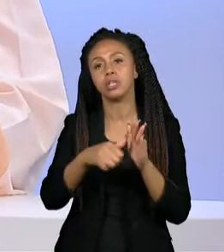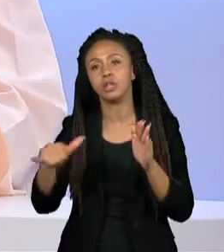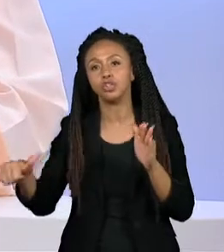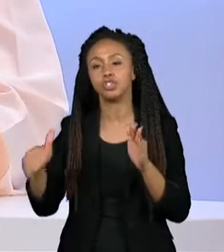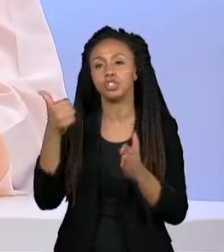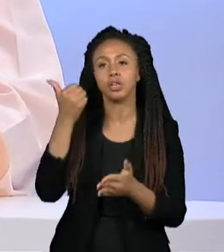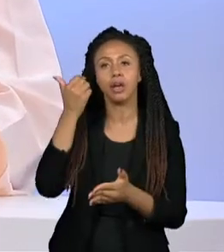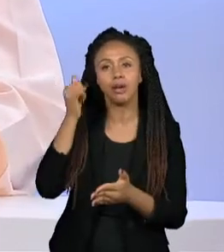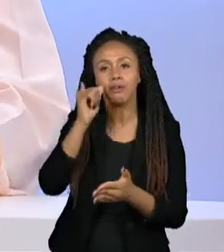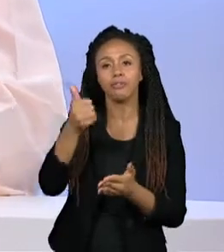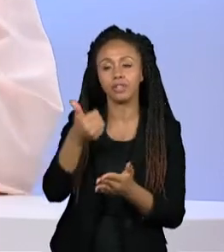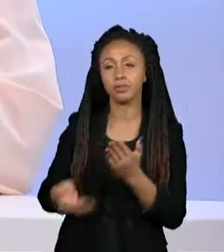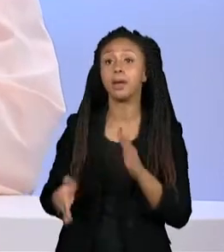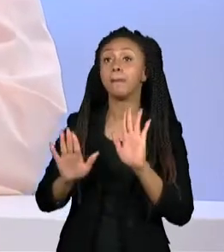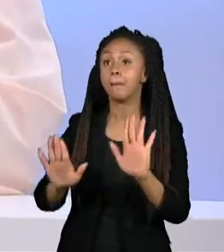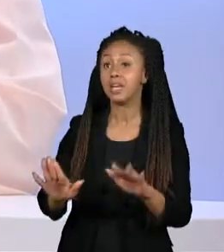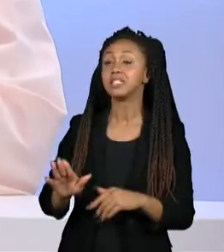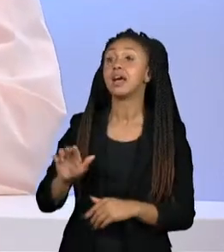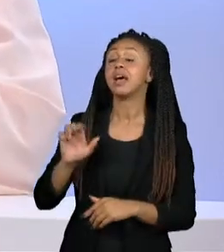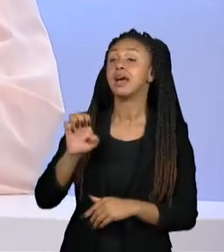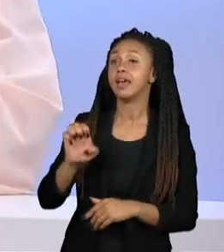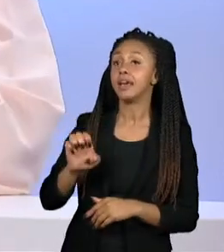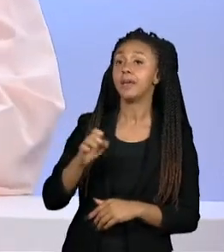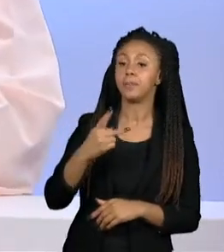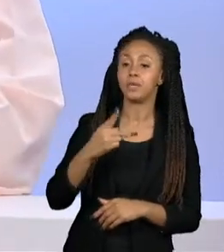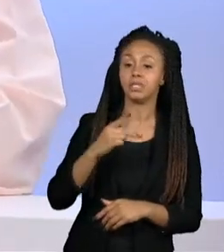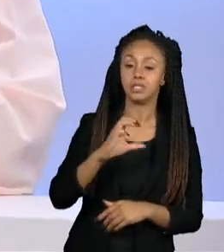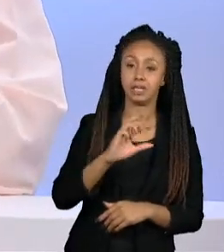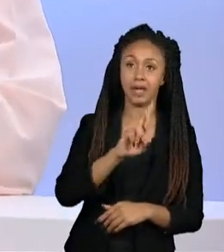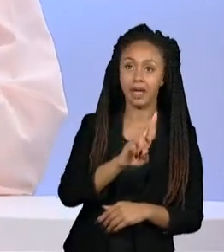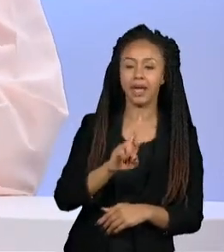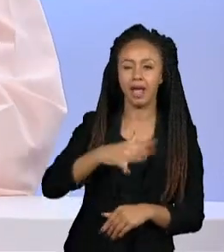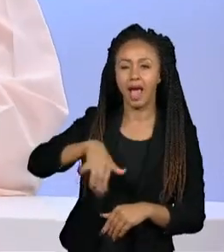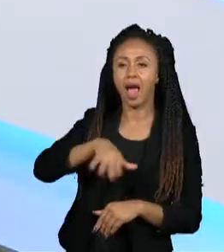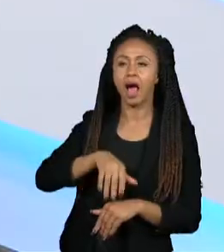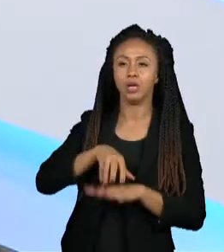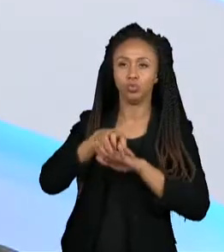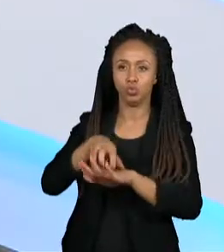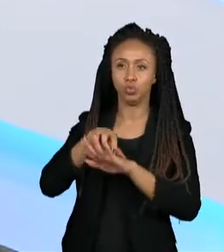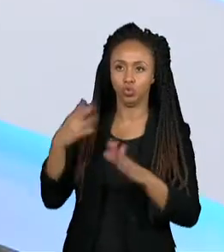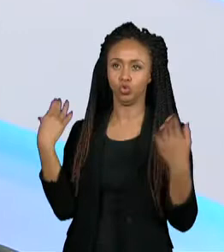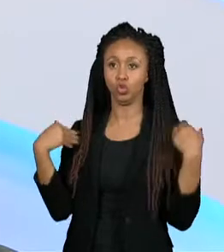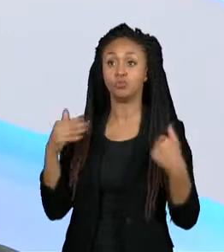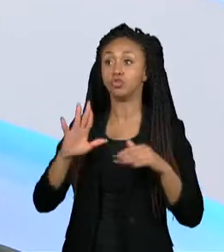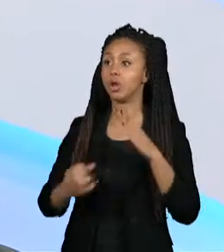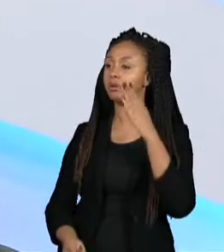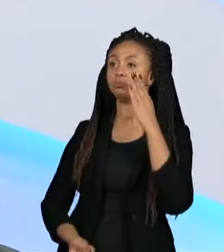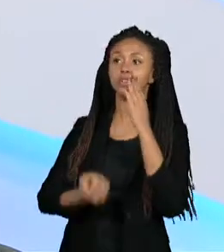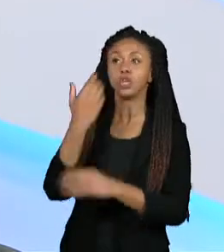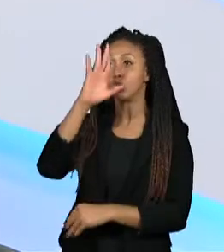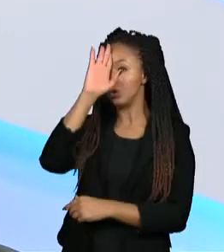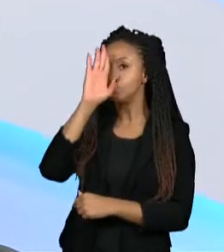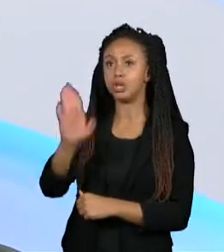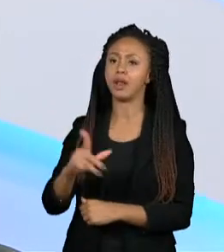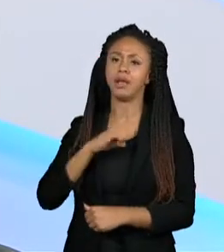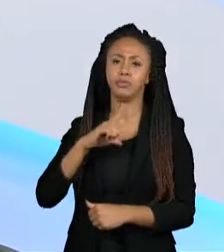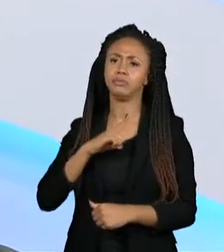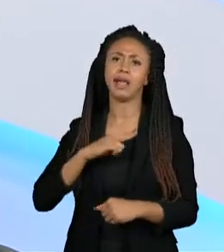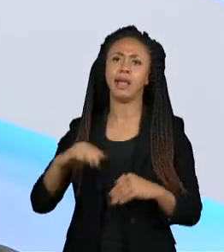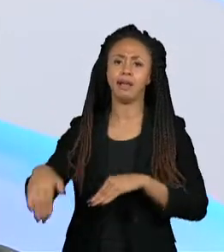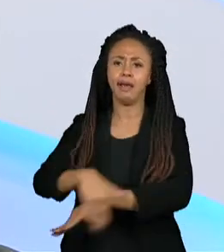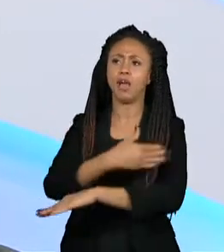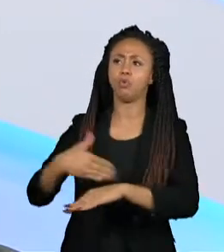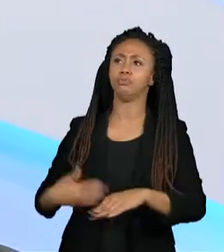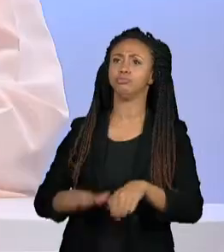A ETCR, que usa carros de turismo, já partiu de cara para correr em circuito, com nível, desnível, subido, descer,